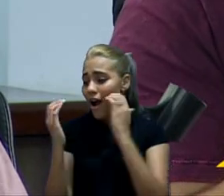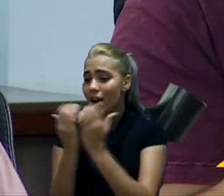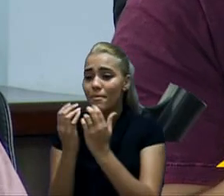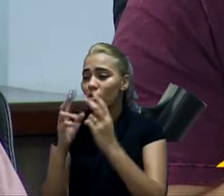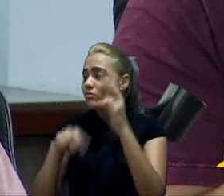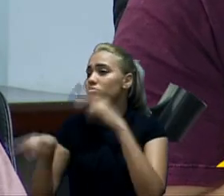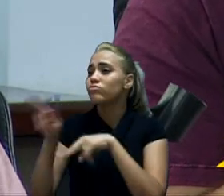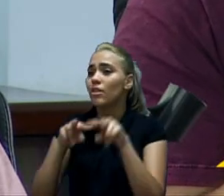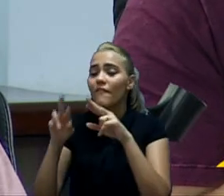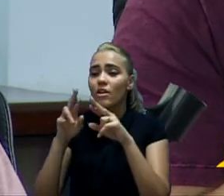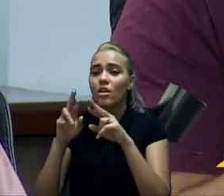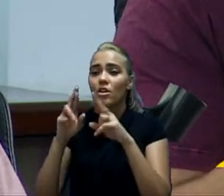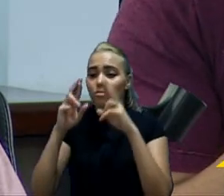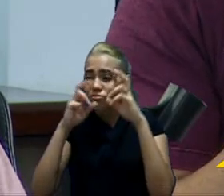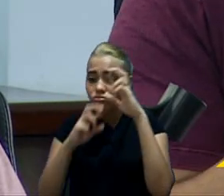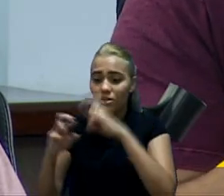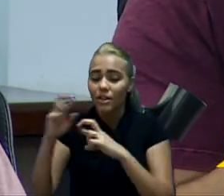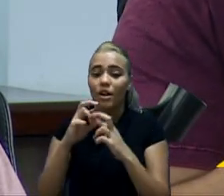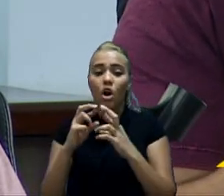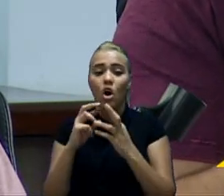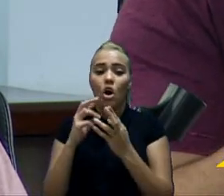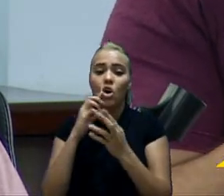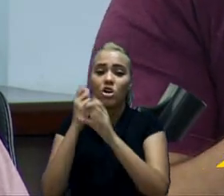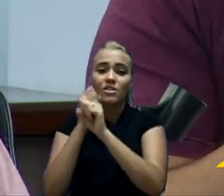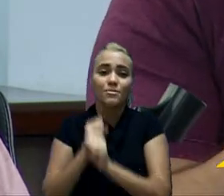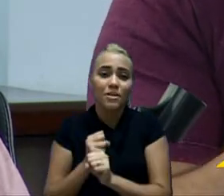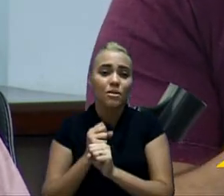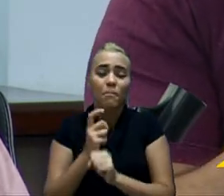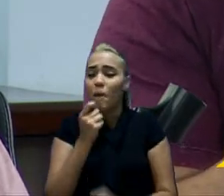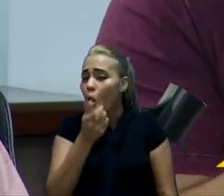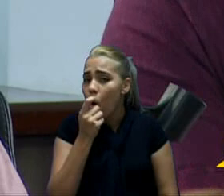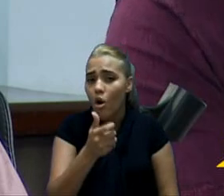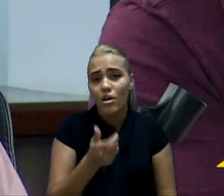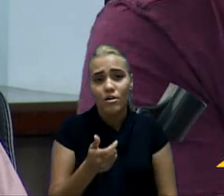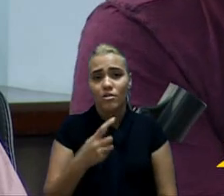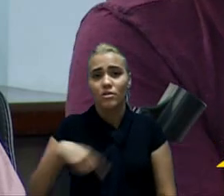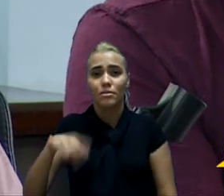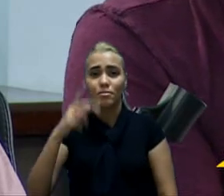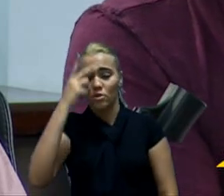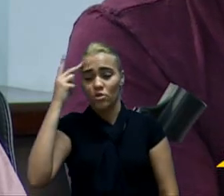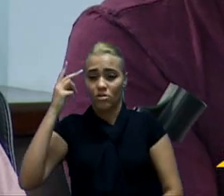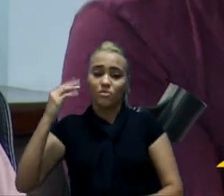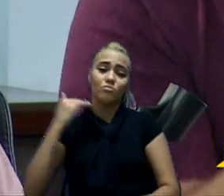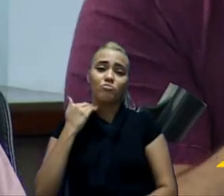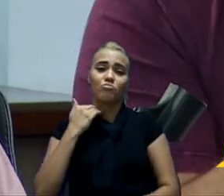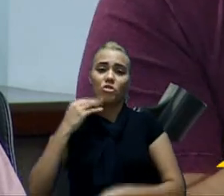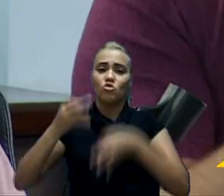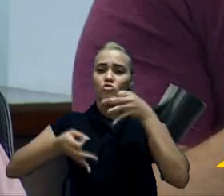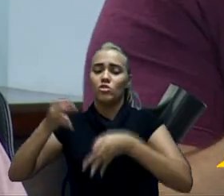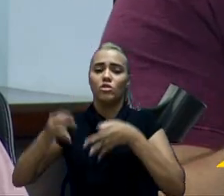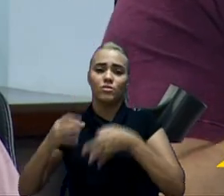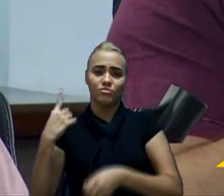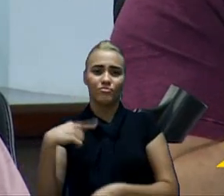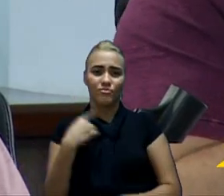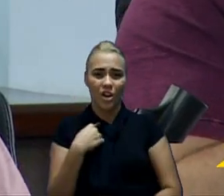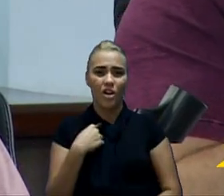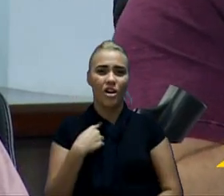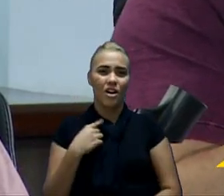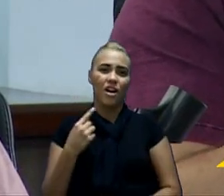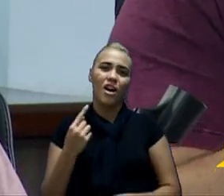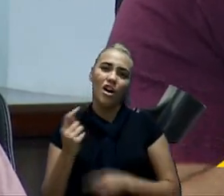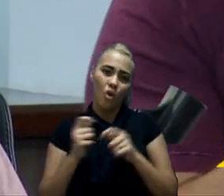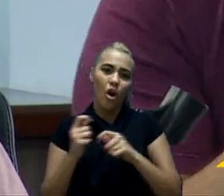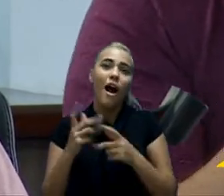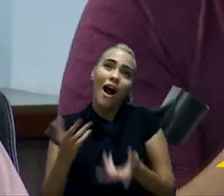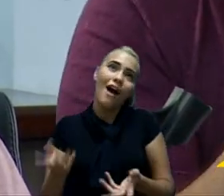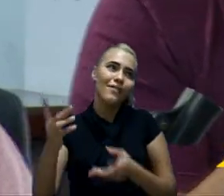fiscalizam o orçamento, pouquíssimas. Quem acaba fazendo isso daí é o Tribunal de Contas. E aí tem aquela parte política lá